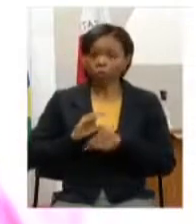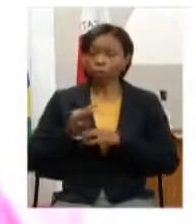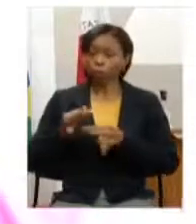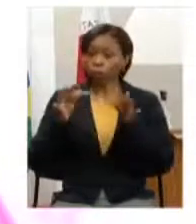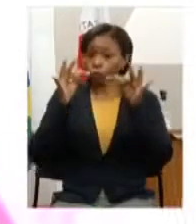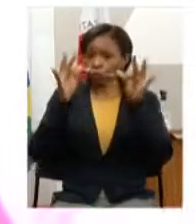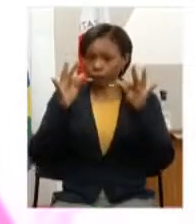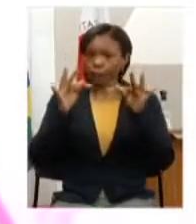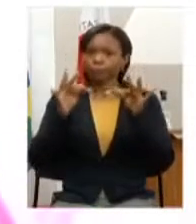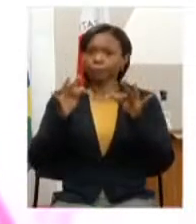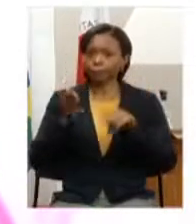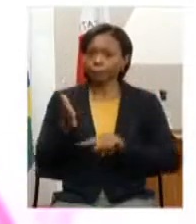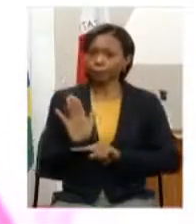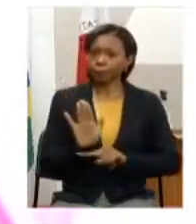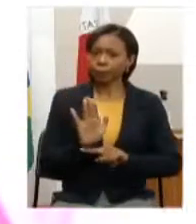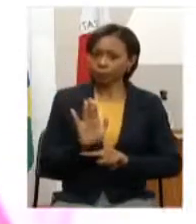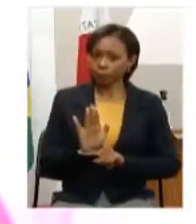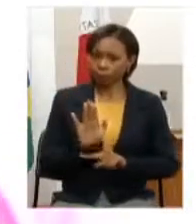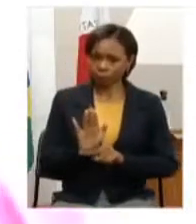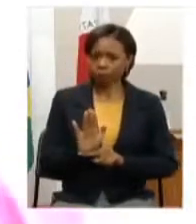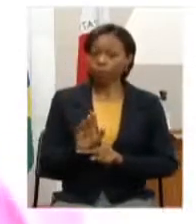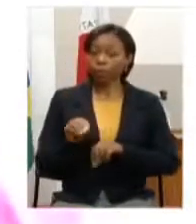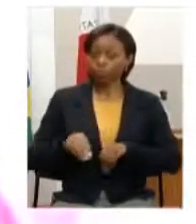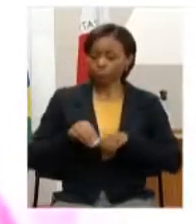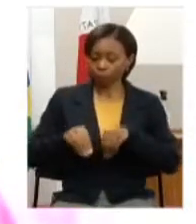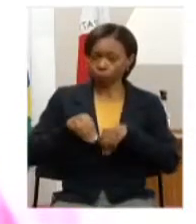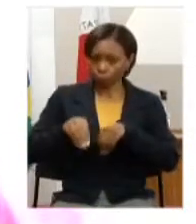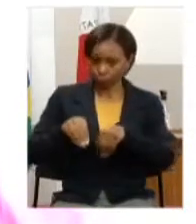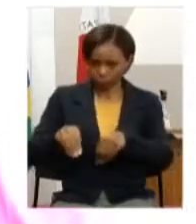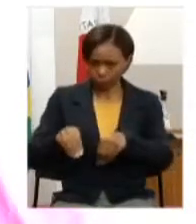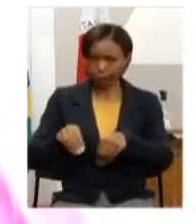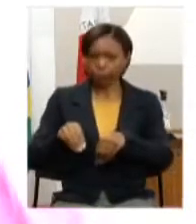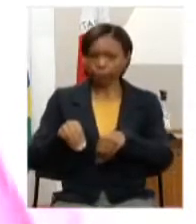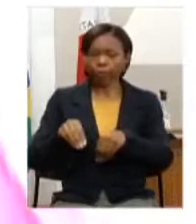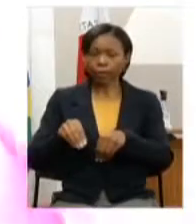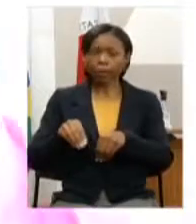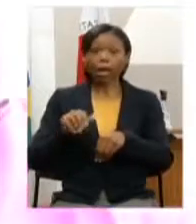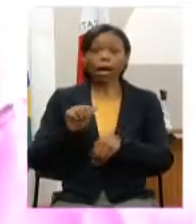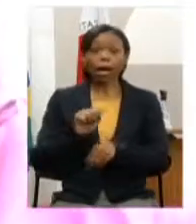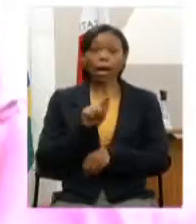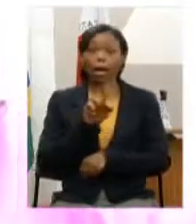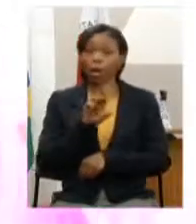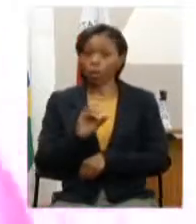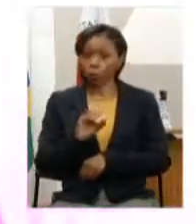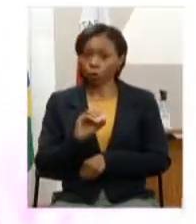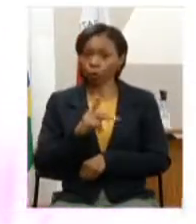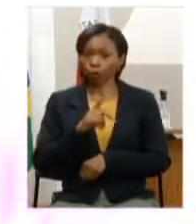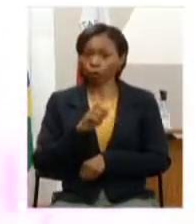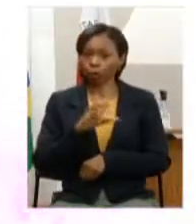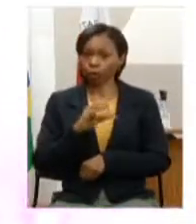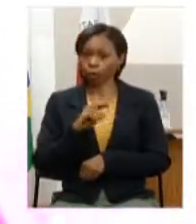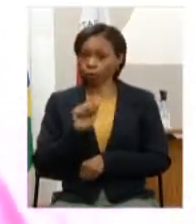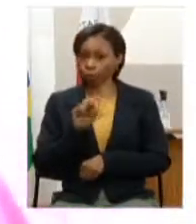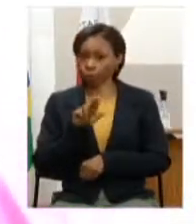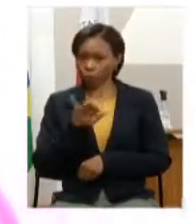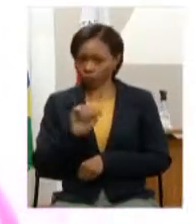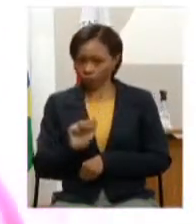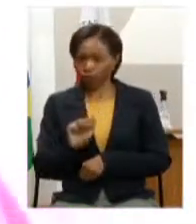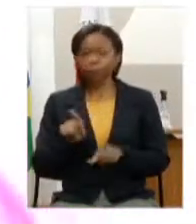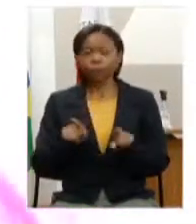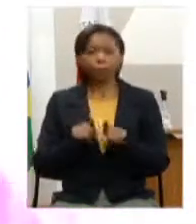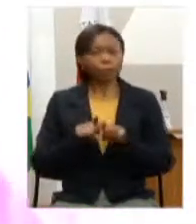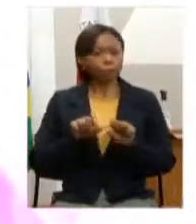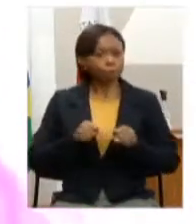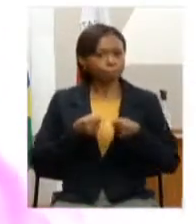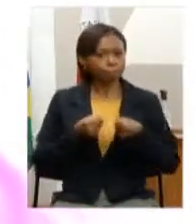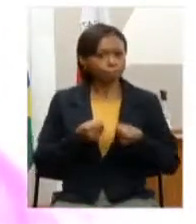agricultura na pecuária na agropecuária perdão desenvolvendo o fortalecimento da economia no